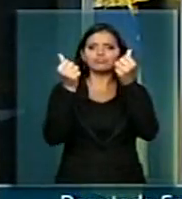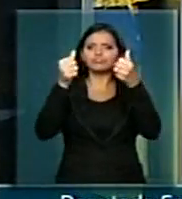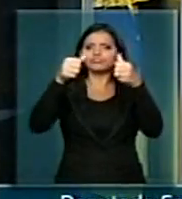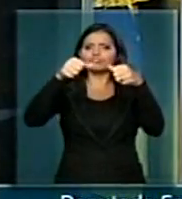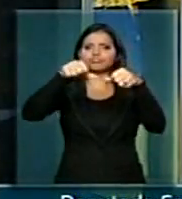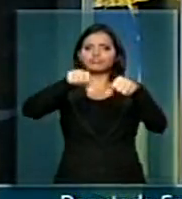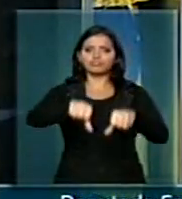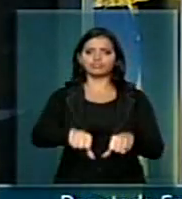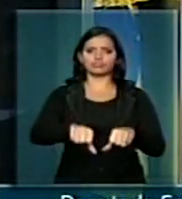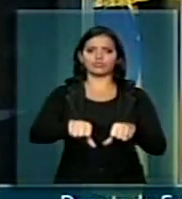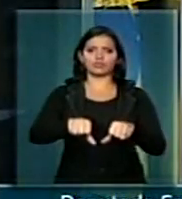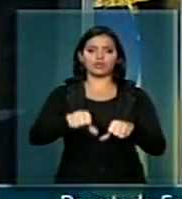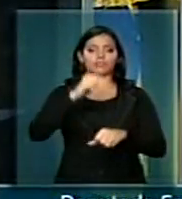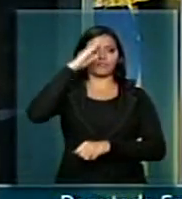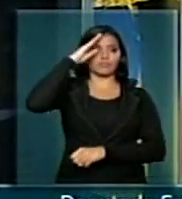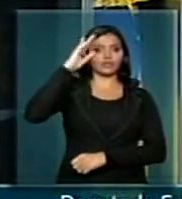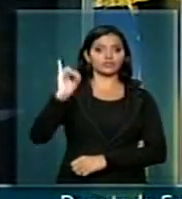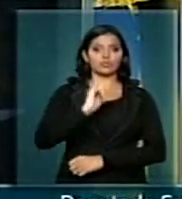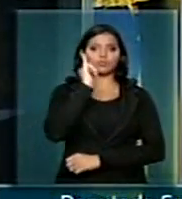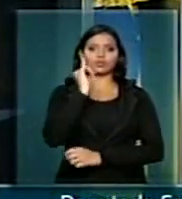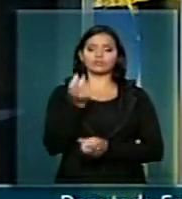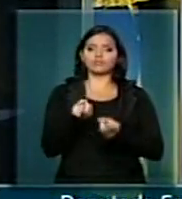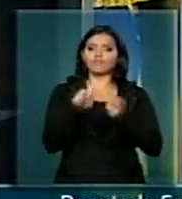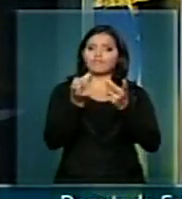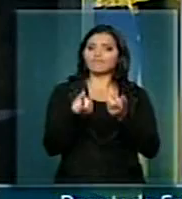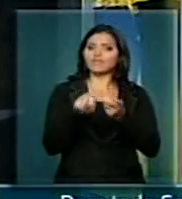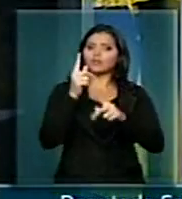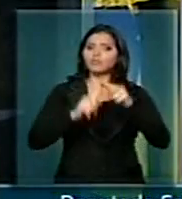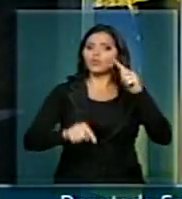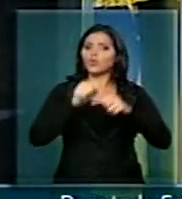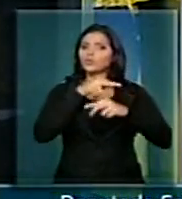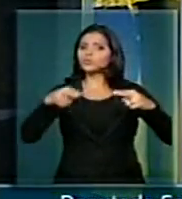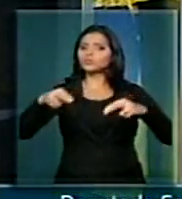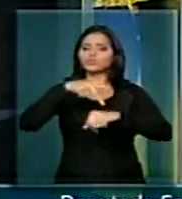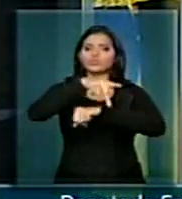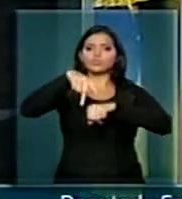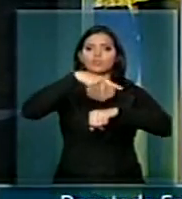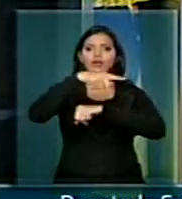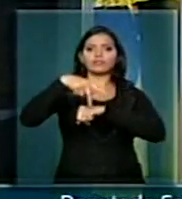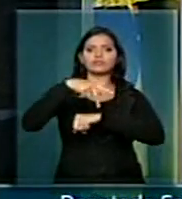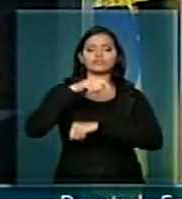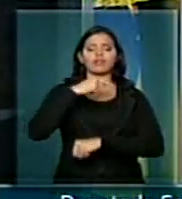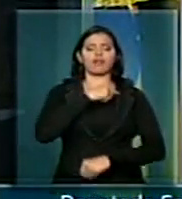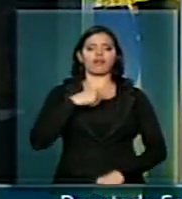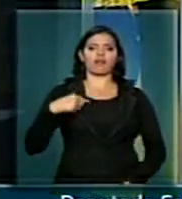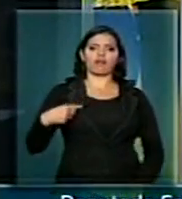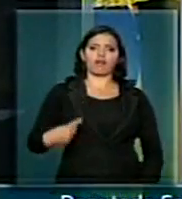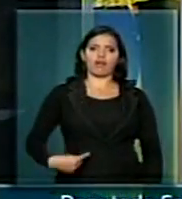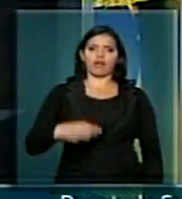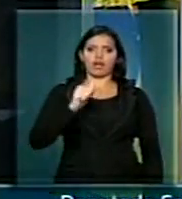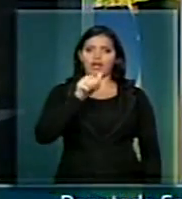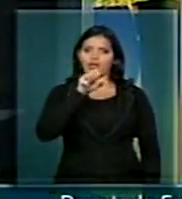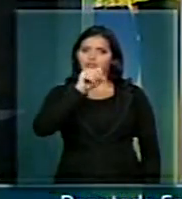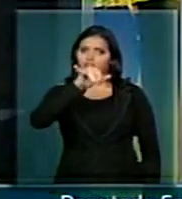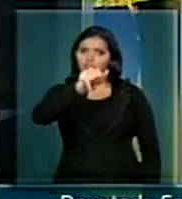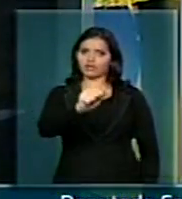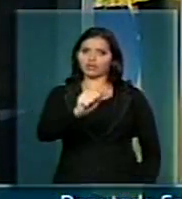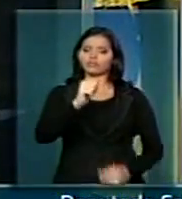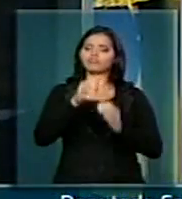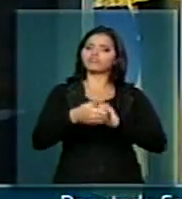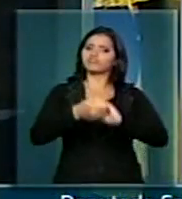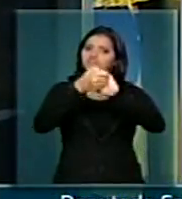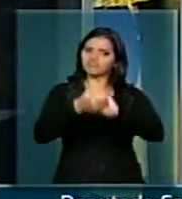principalmente com a entrada de muitos produtos aqui dos países asiáticos. Meus cumprimentos aos